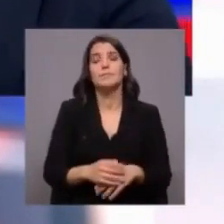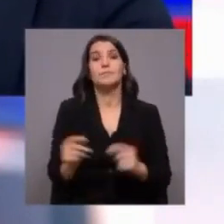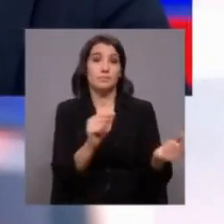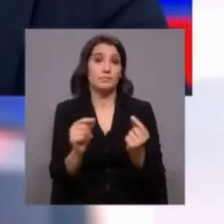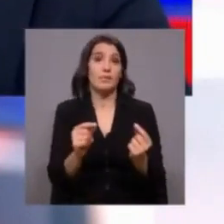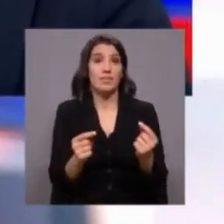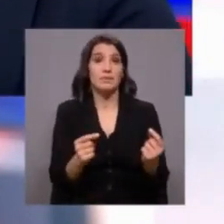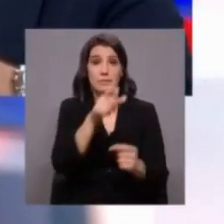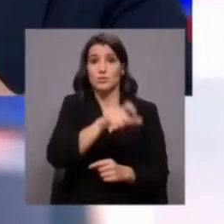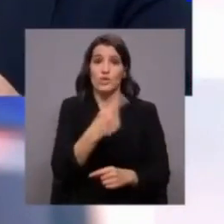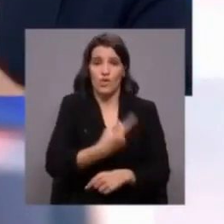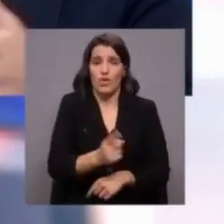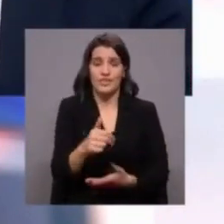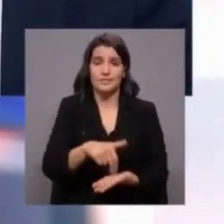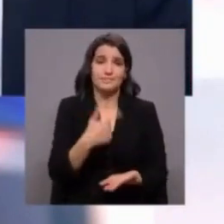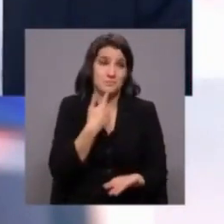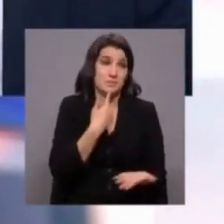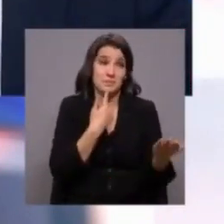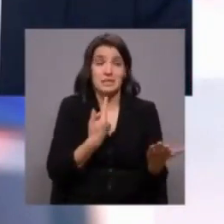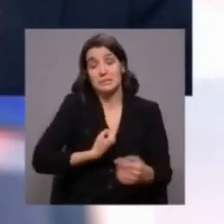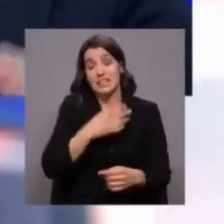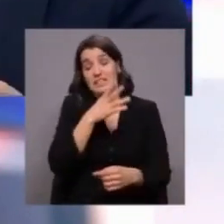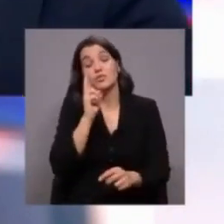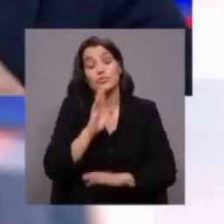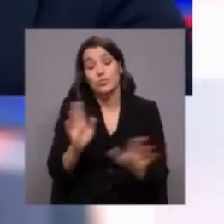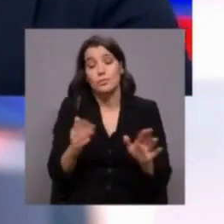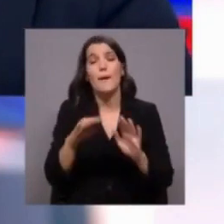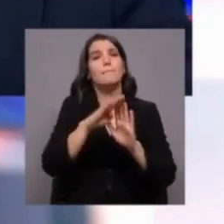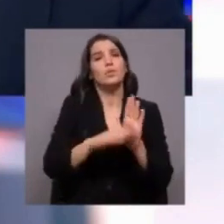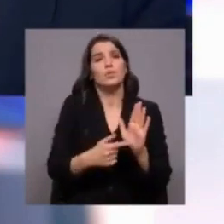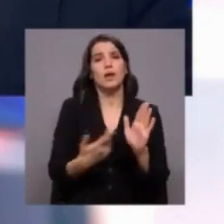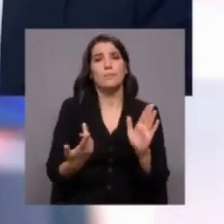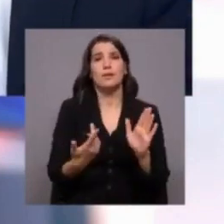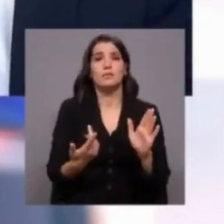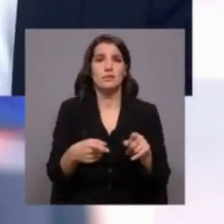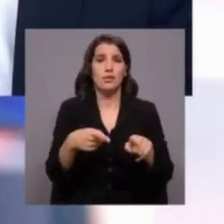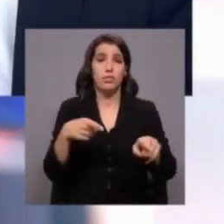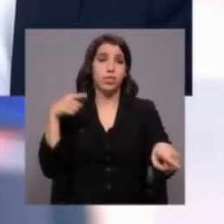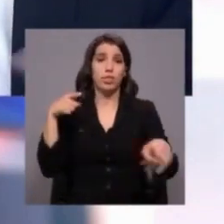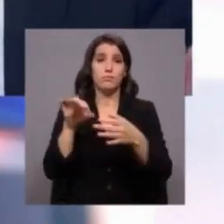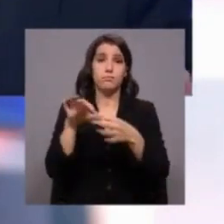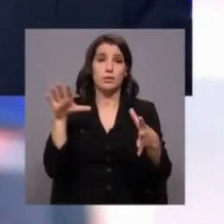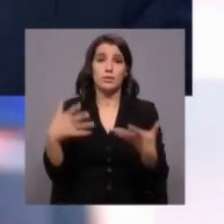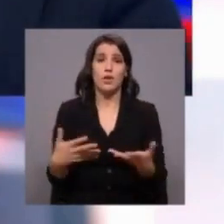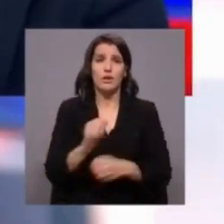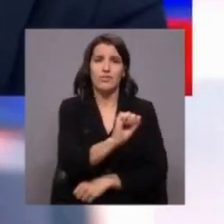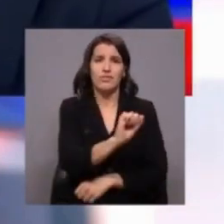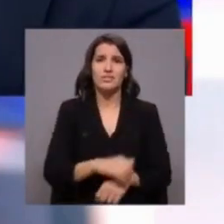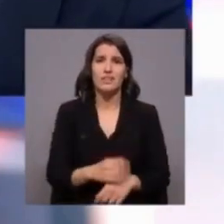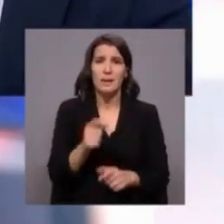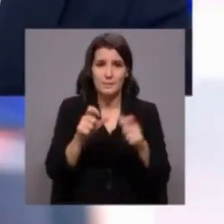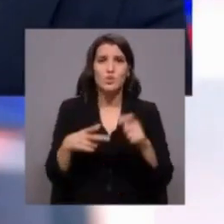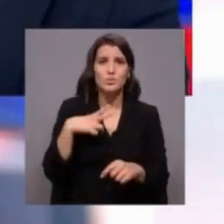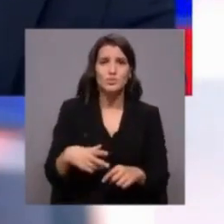com quem não devia estar aqui, temos que debater hoje, e desculpe dizer-lhe isto, Rui Tavares, o programa mais anacrónico que existe nestas legislativas, que é o seu. É que os